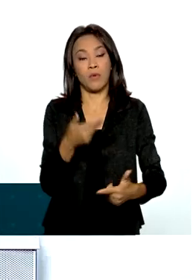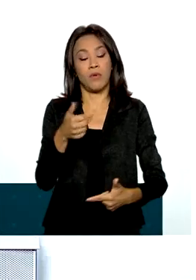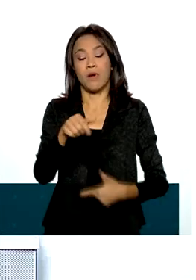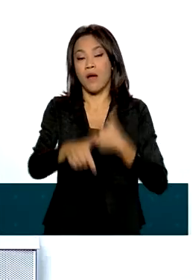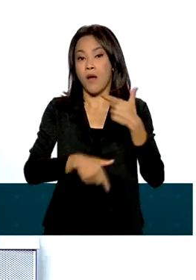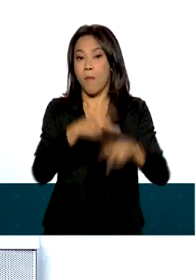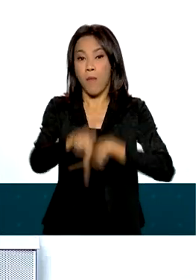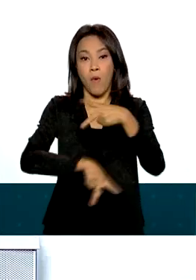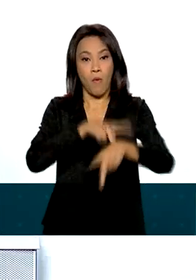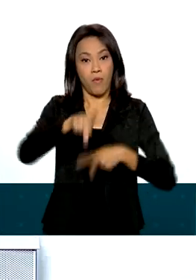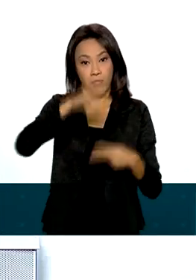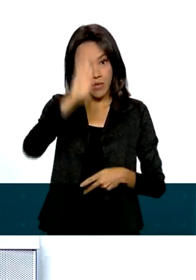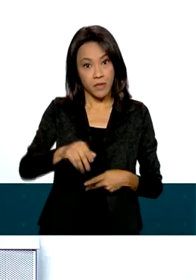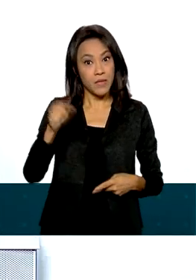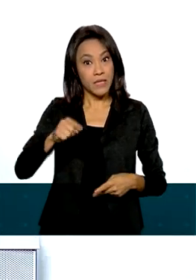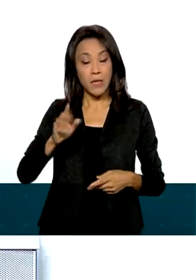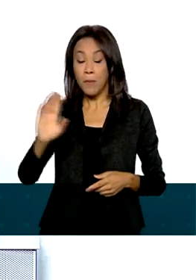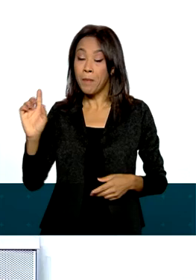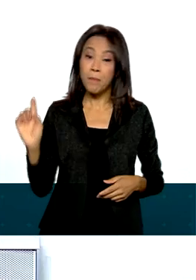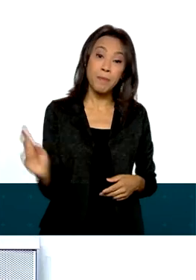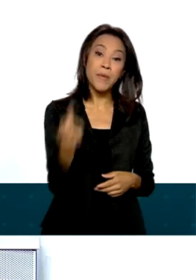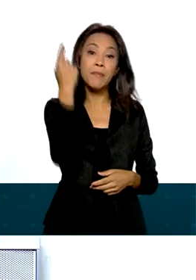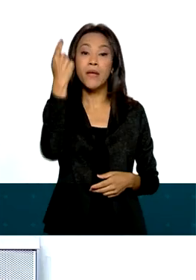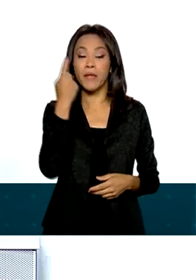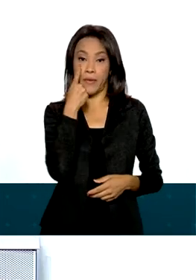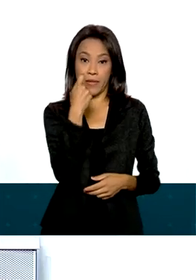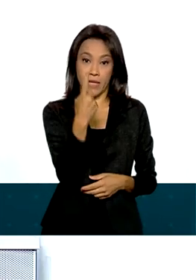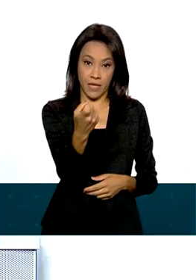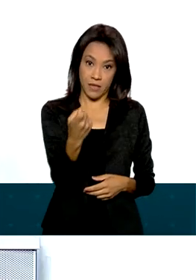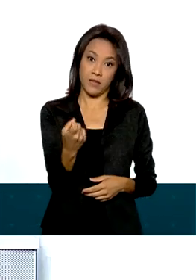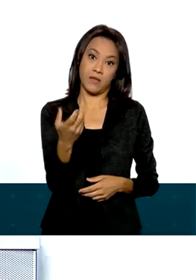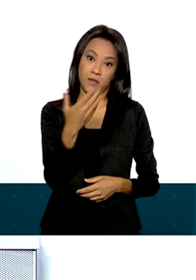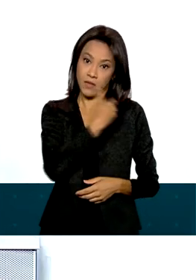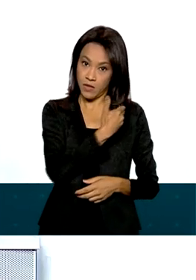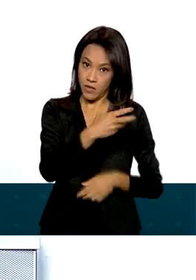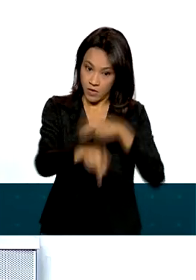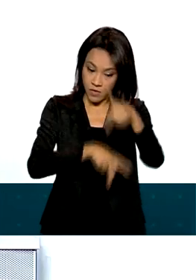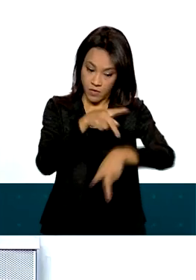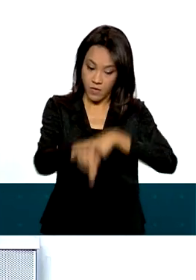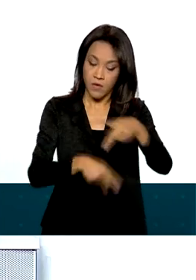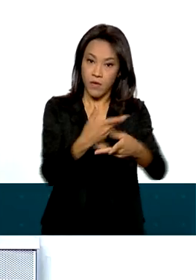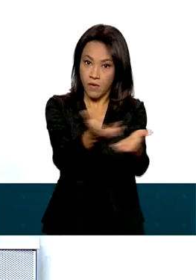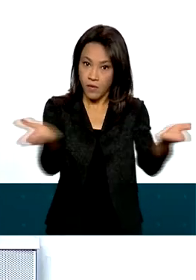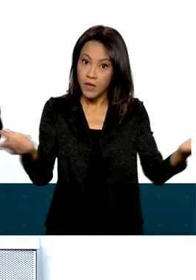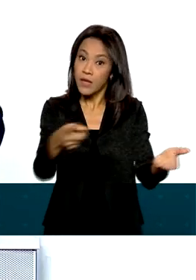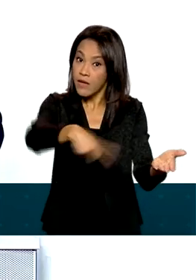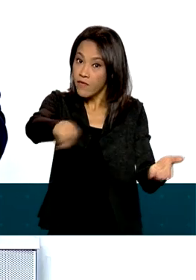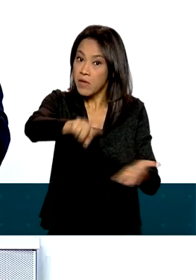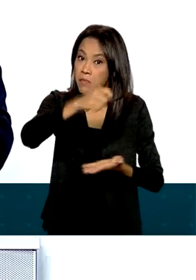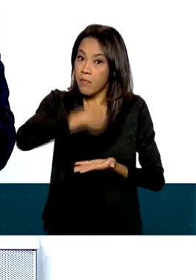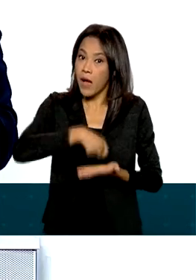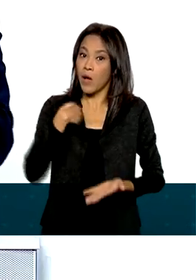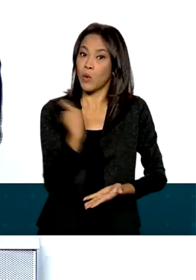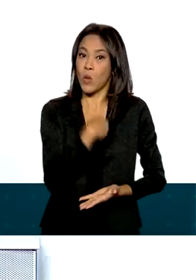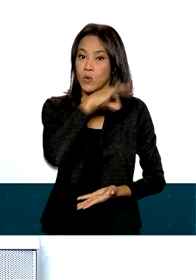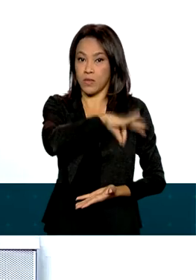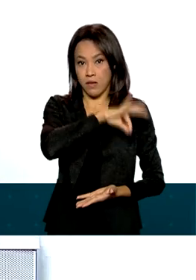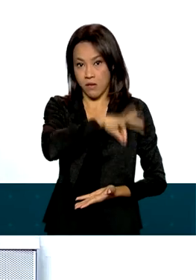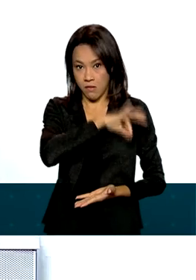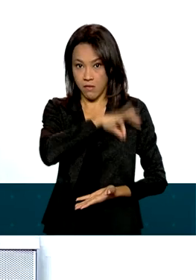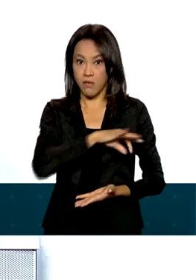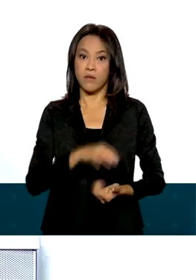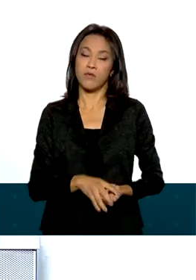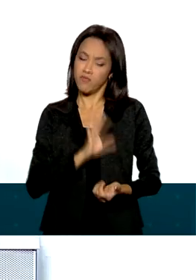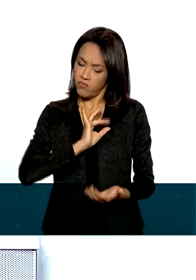isso é colocar o interesse público em primeiro lugar, isso é valorizar aqueles que pagam o nosso salário de uma forma